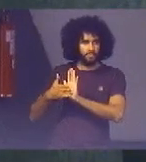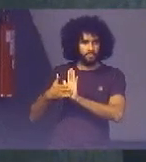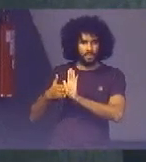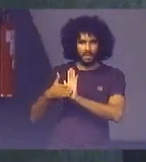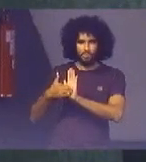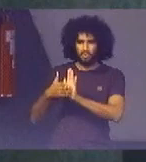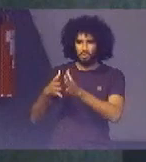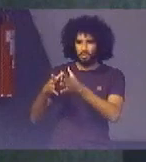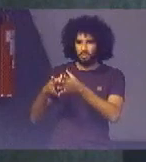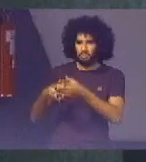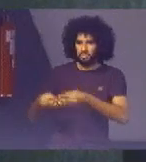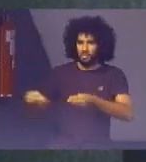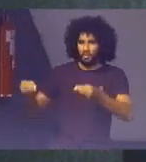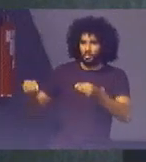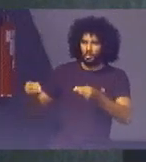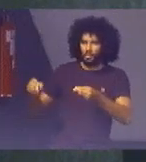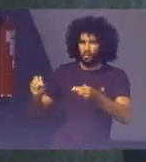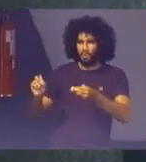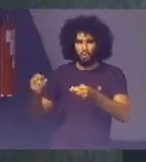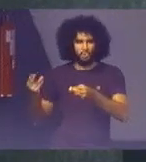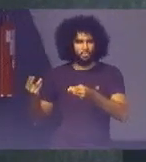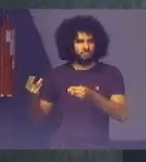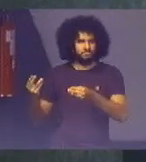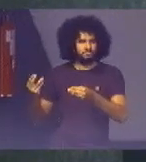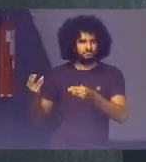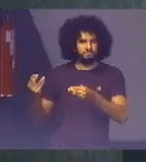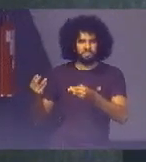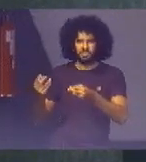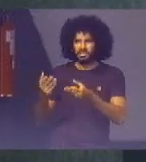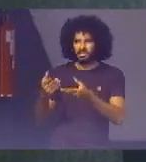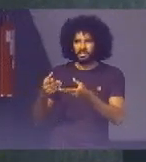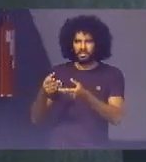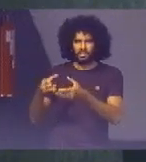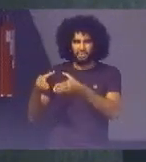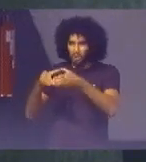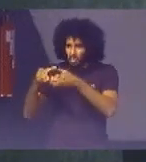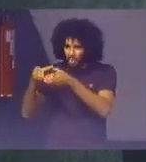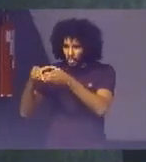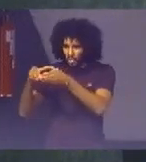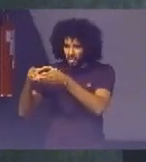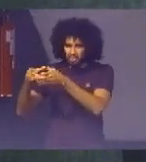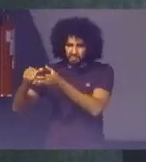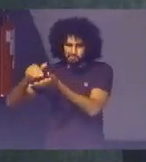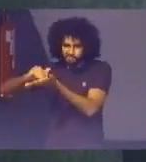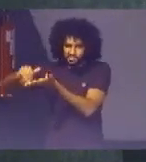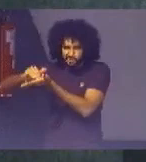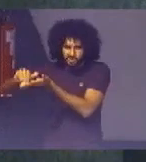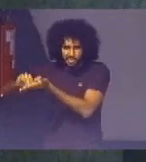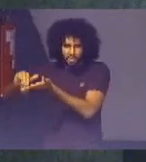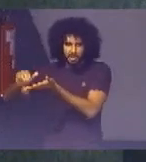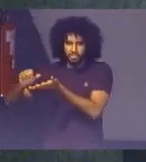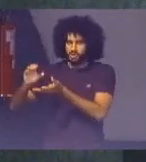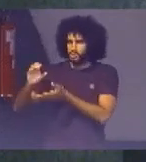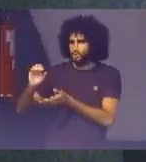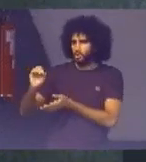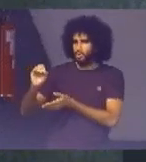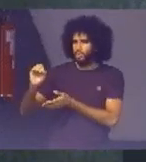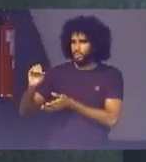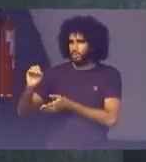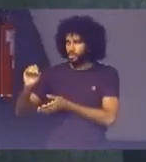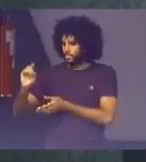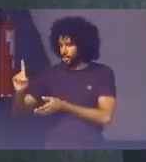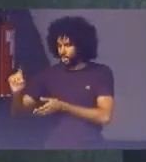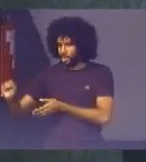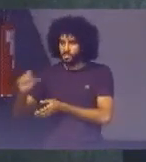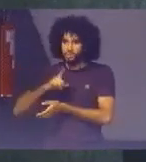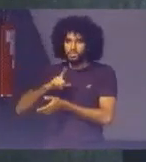Extinguiu Ou deixaram De existir Várias comissões E conselhos A Comissão Nacional Dos ODS Entrou naqueles critérios